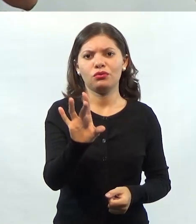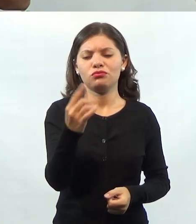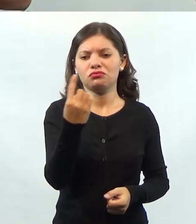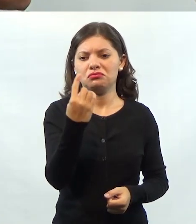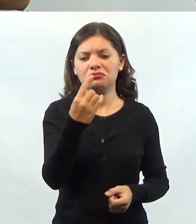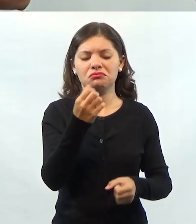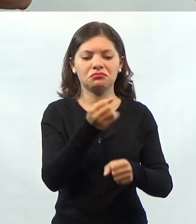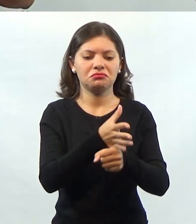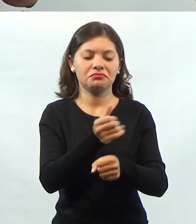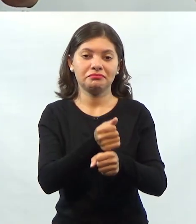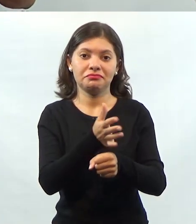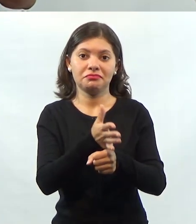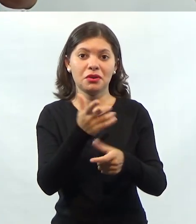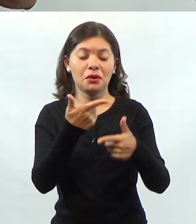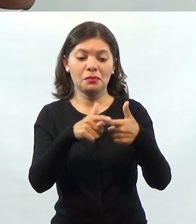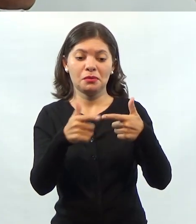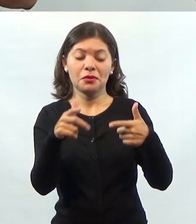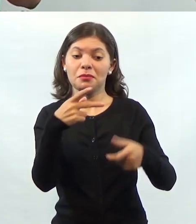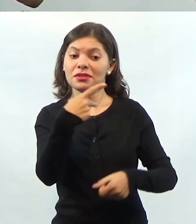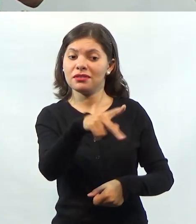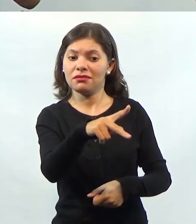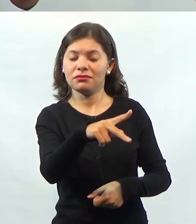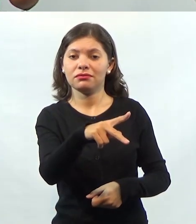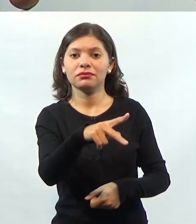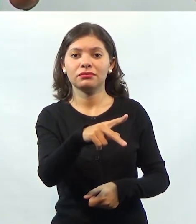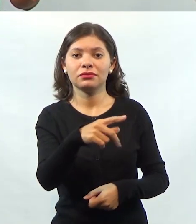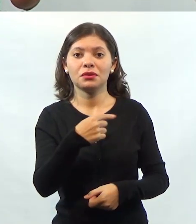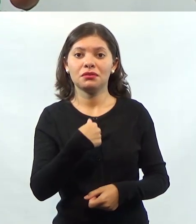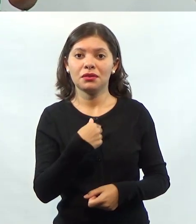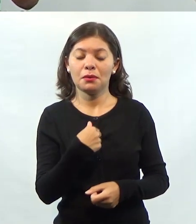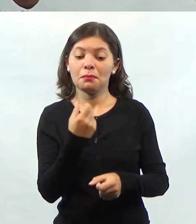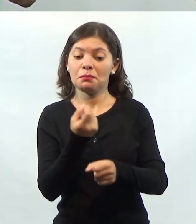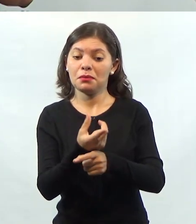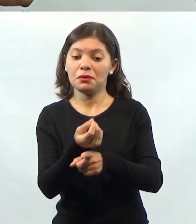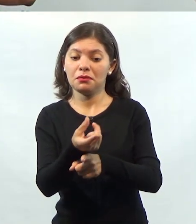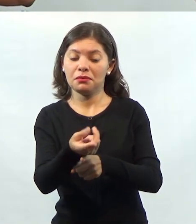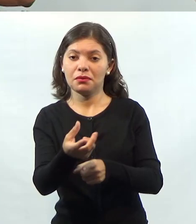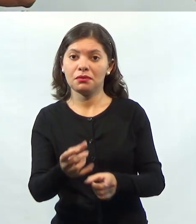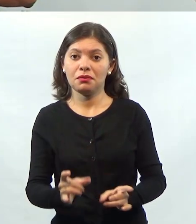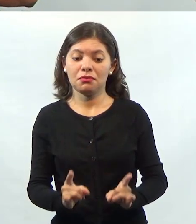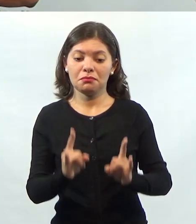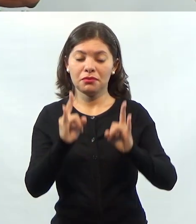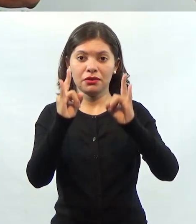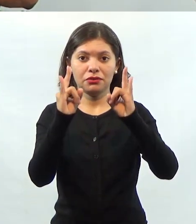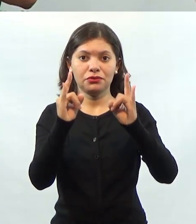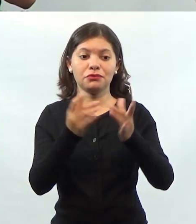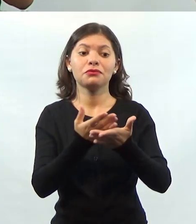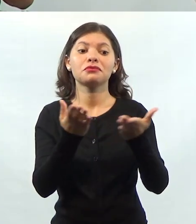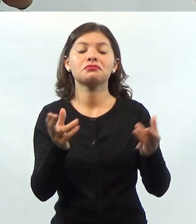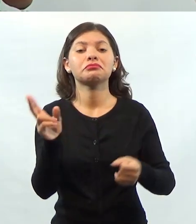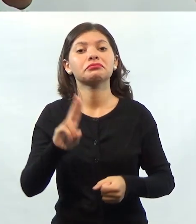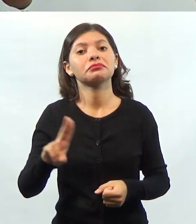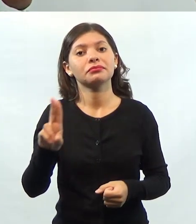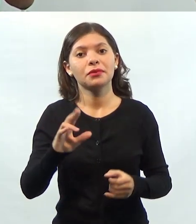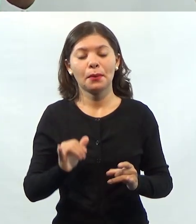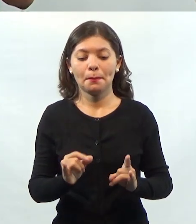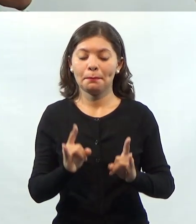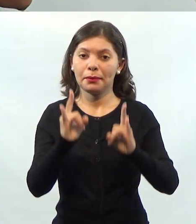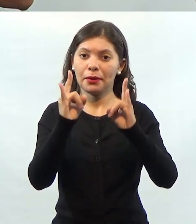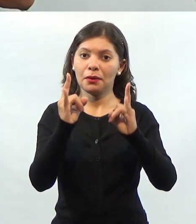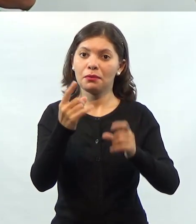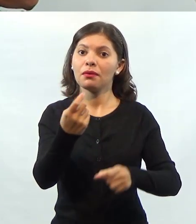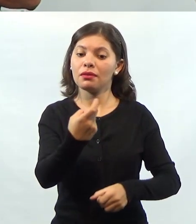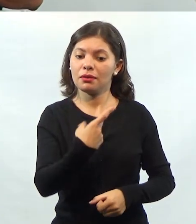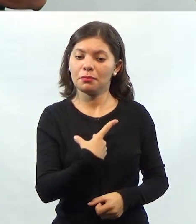Isso é problema seu. O aluguel meu é pelo uso do prédio durante determinado tempo. Você usou prédio,